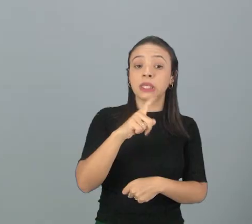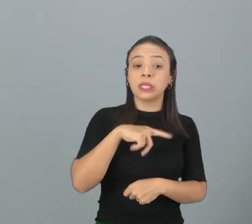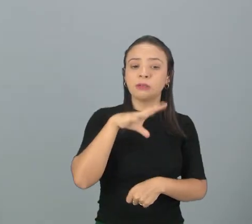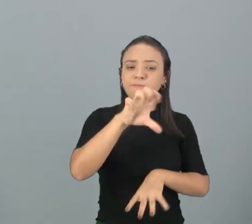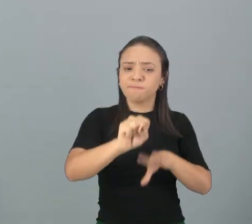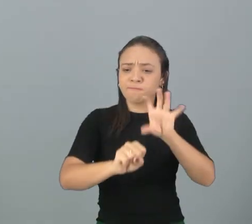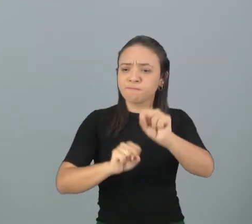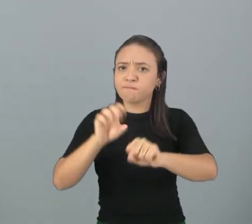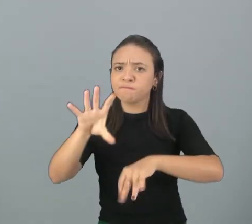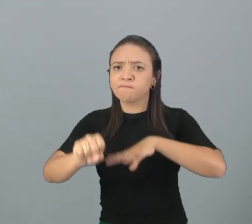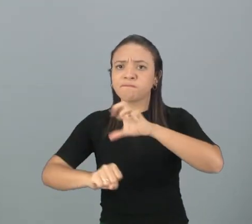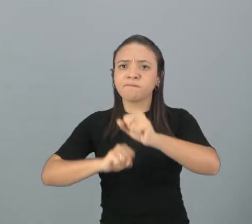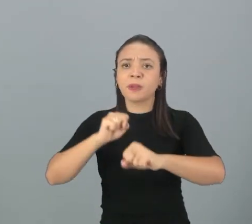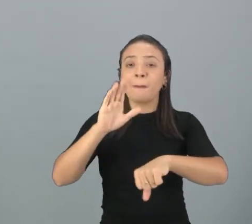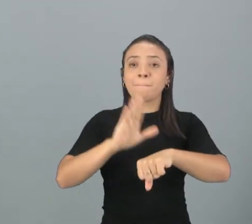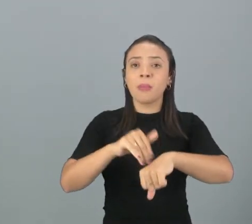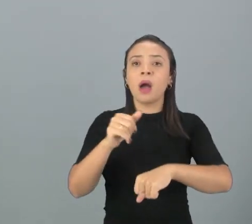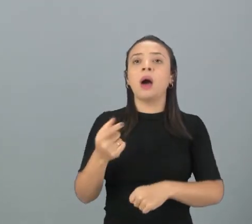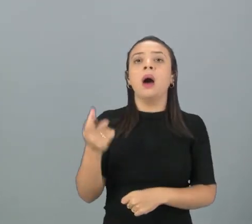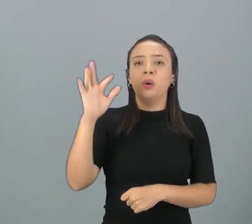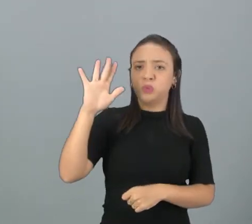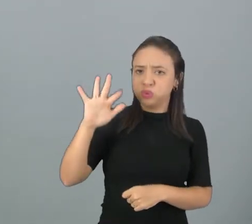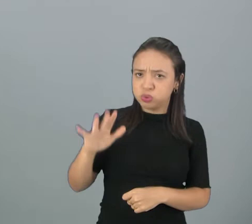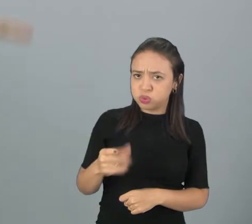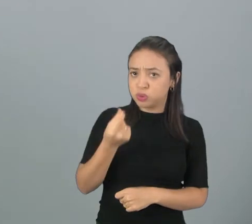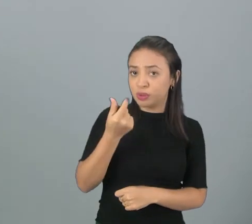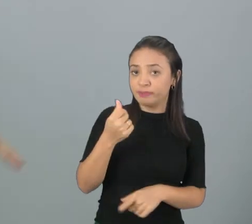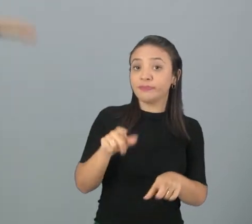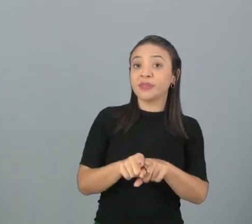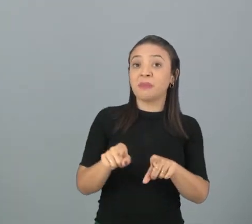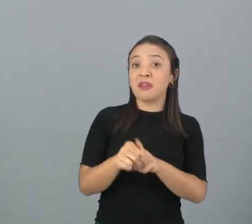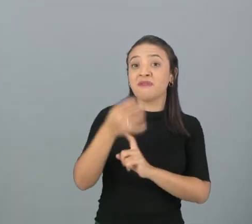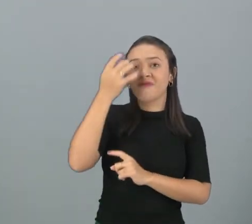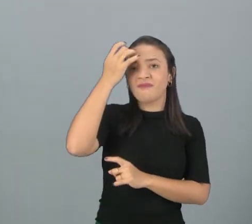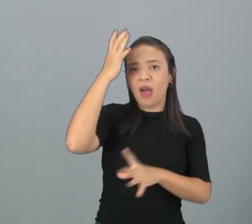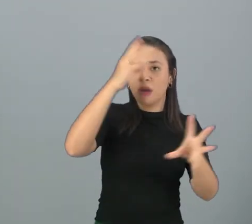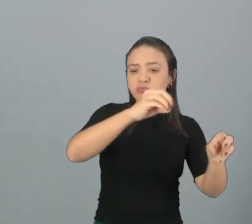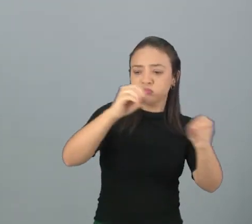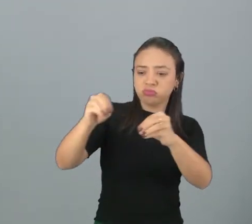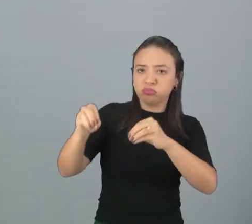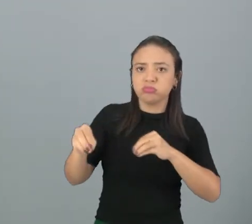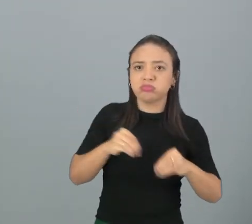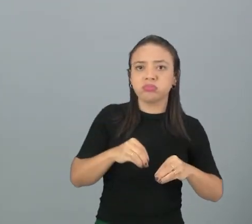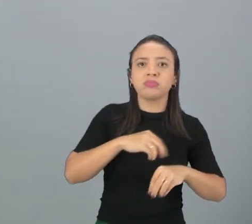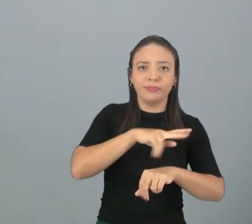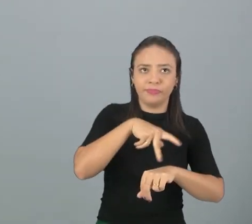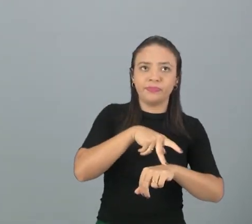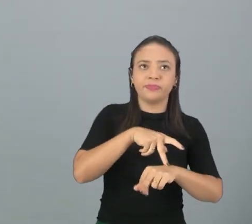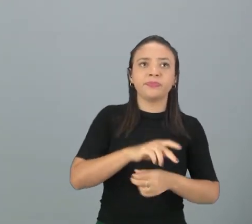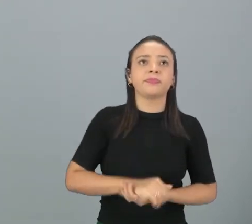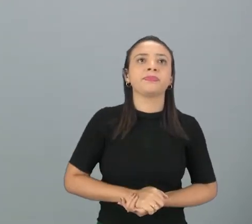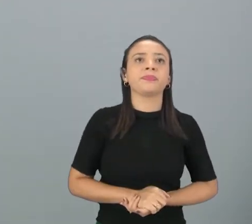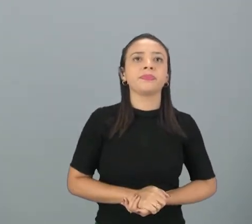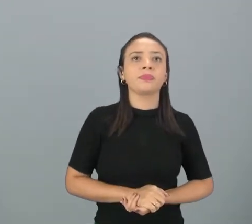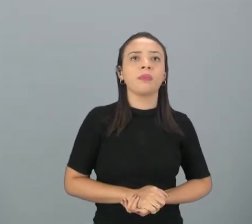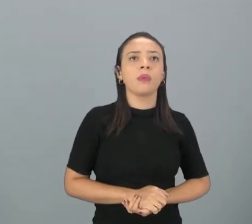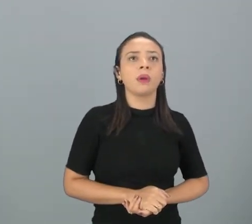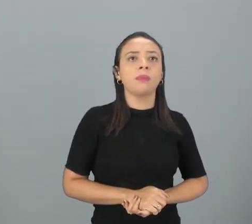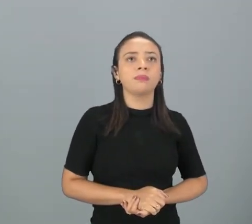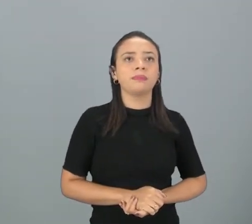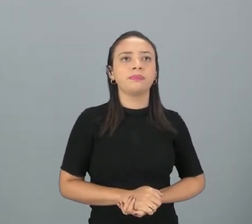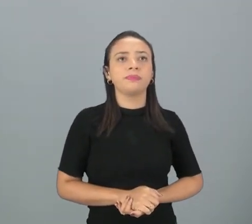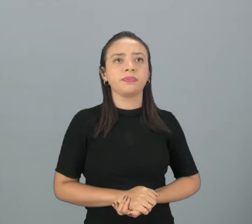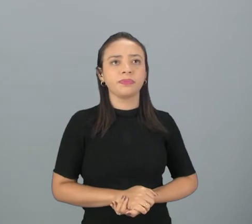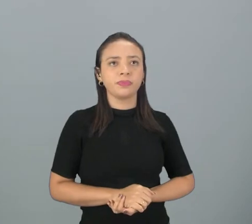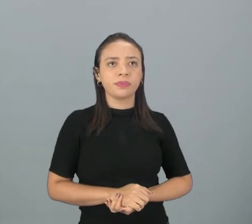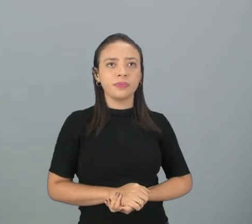acessível mais barato e de fácil transporte para essas nações. E aí, nós vemos aí